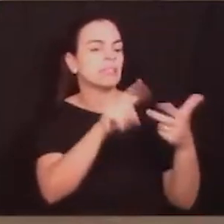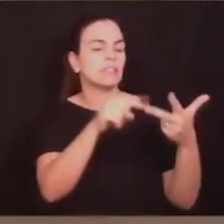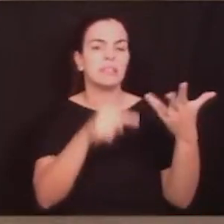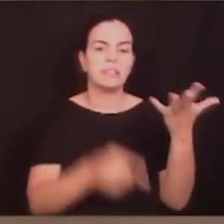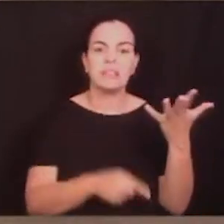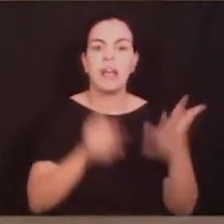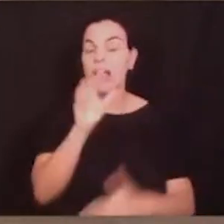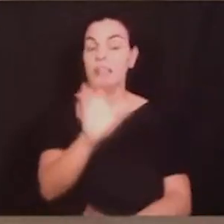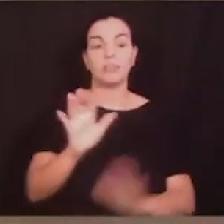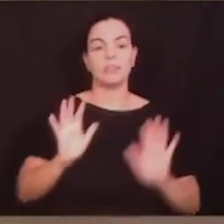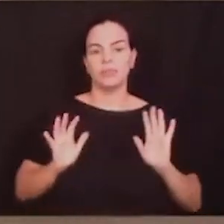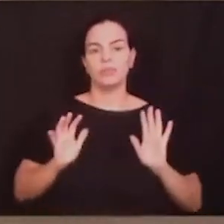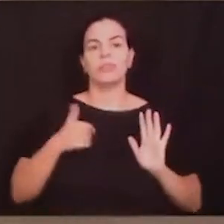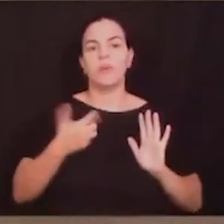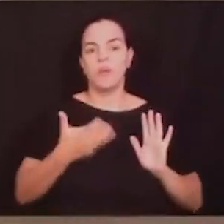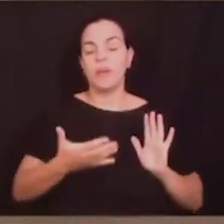aprimorar o nosso transporte.